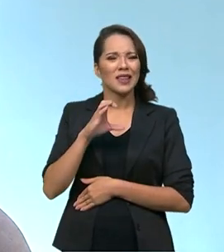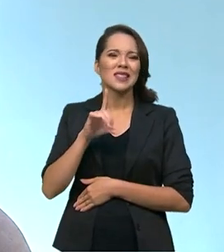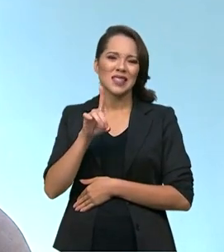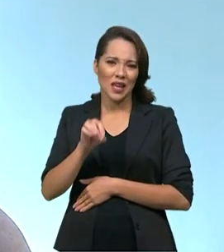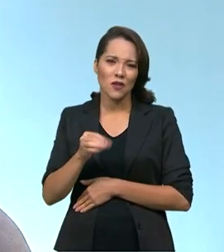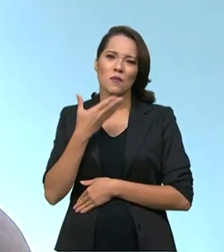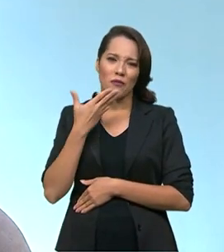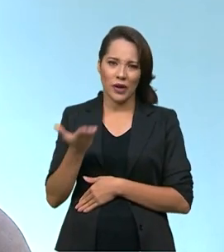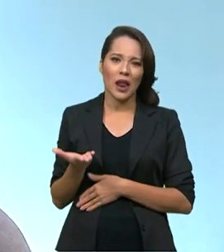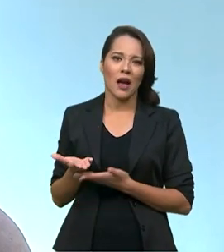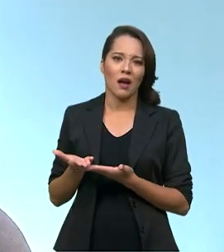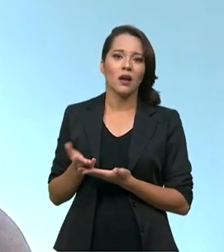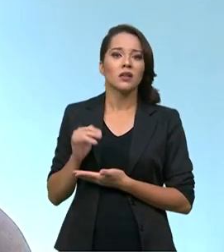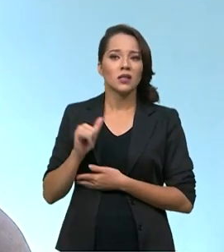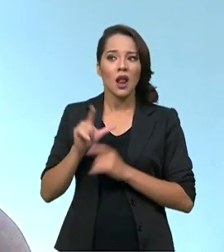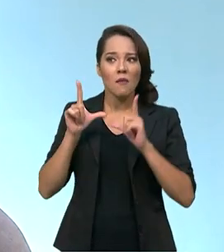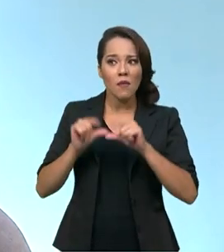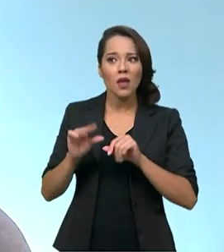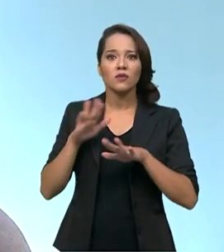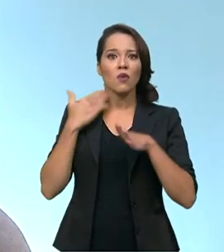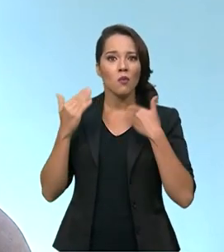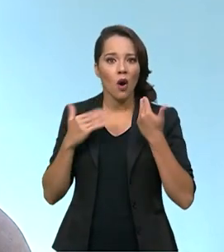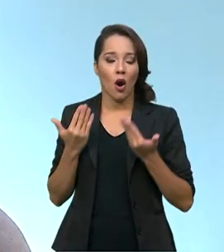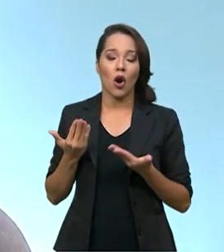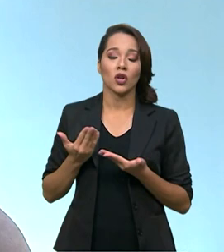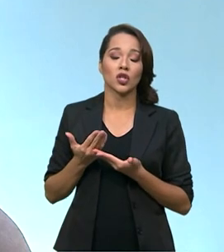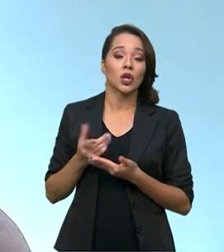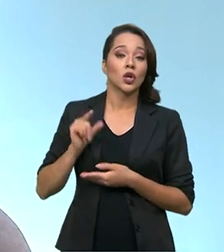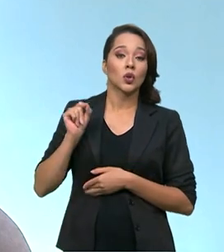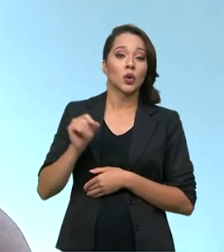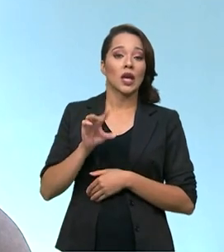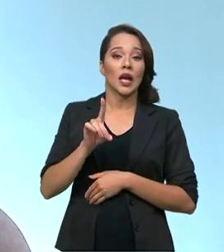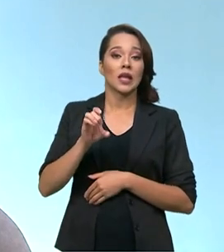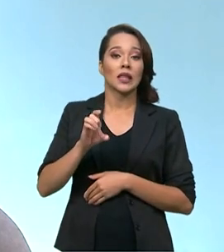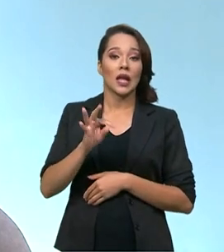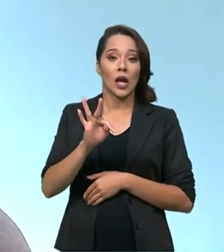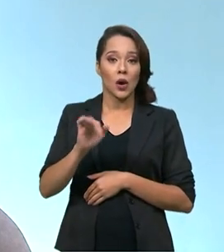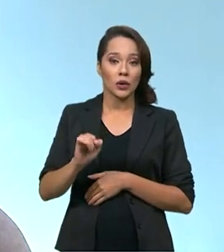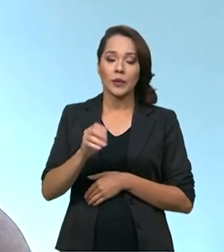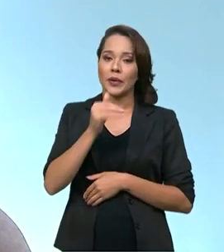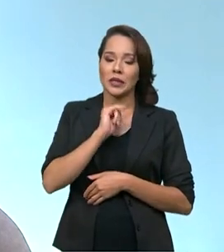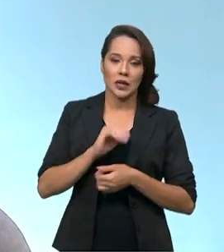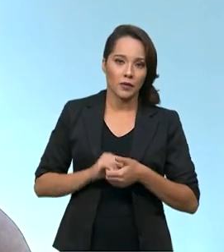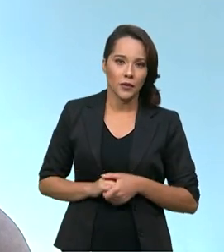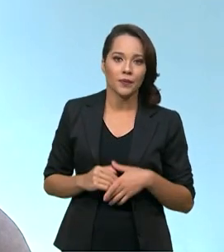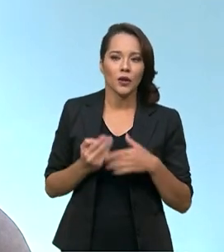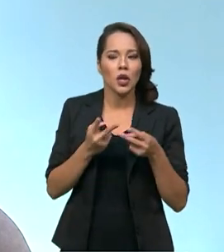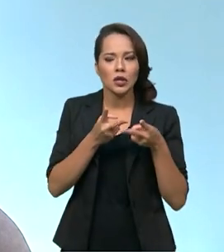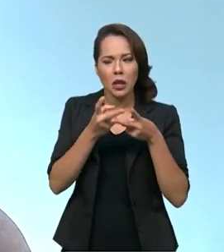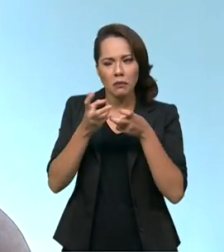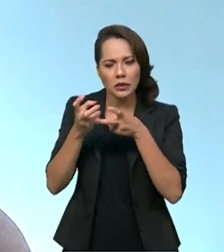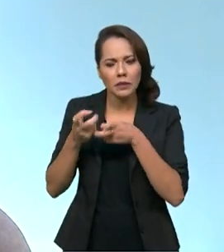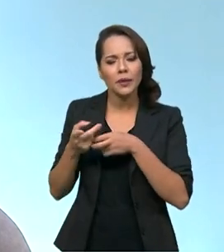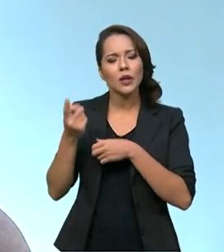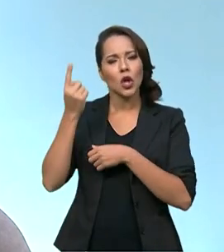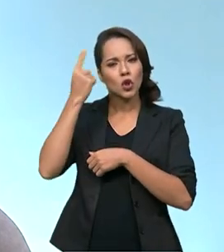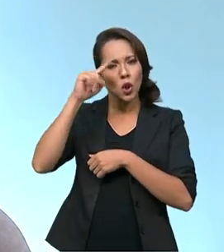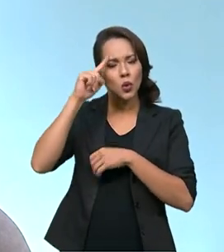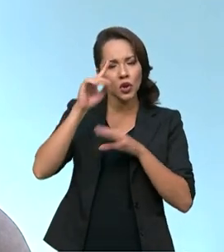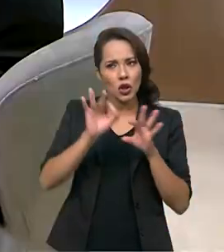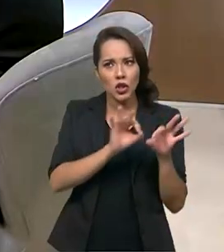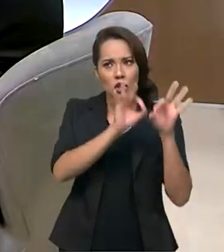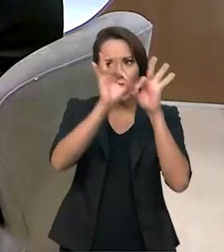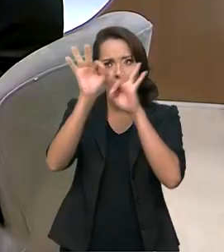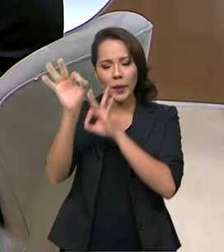que ela é menos letal do que a Delta, por exemplo. Então, estamos observando, dia a dia, acompanhando